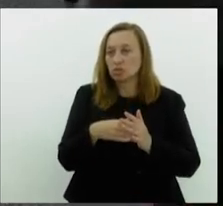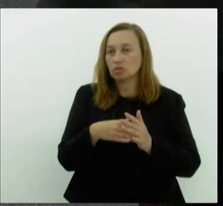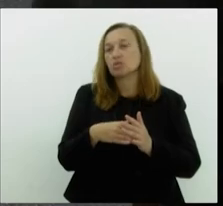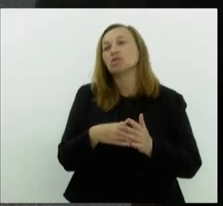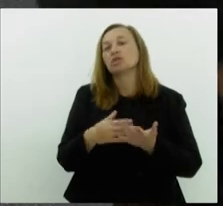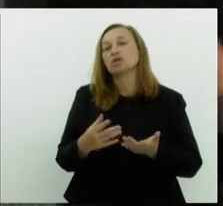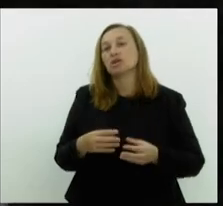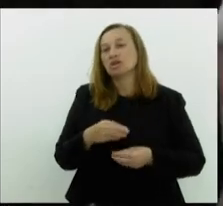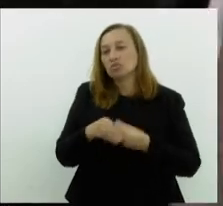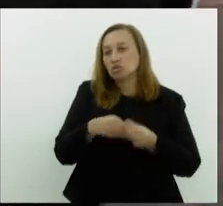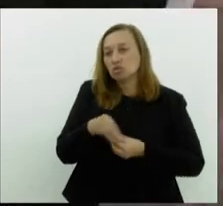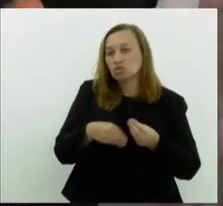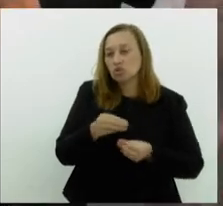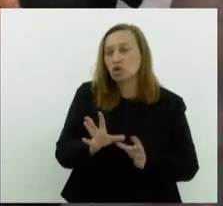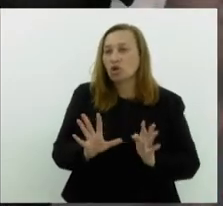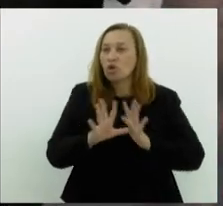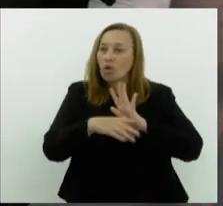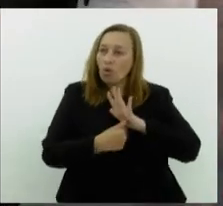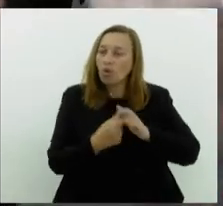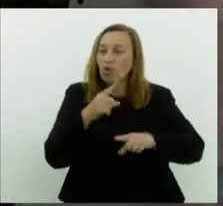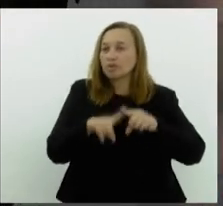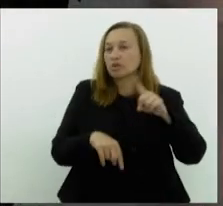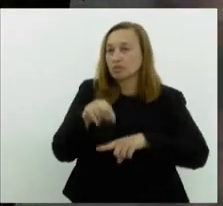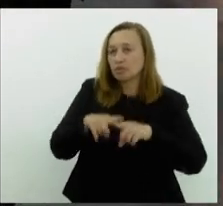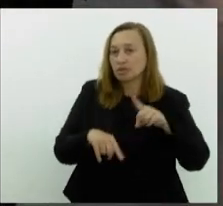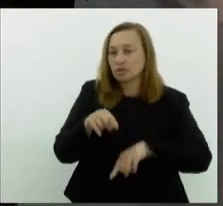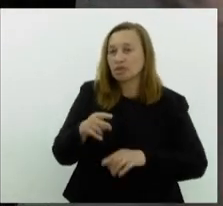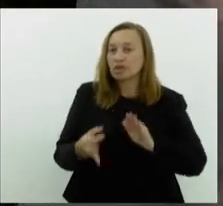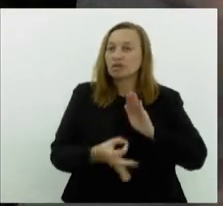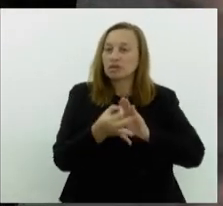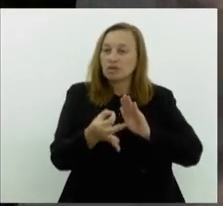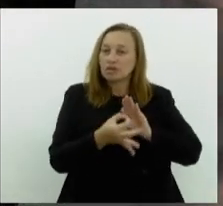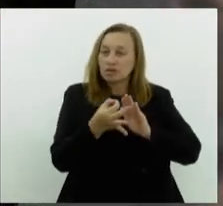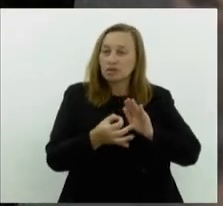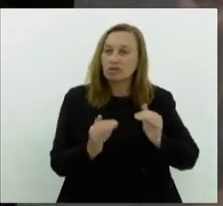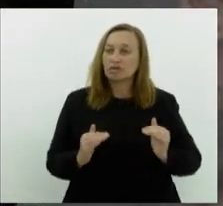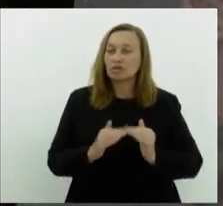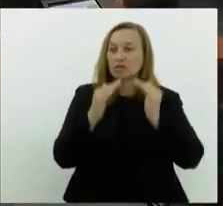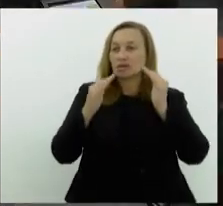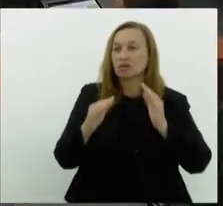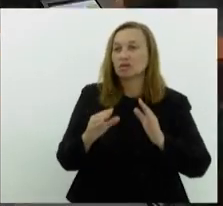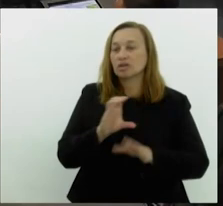de carga. Então, parecer favorável nos termos do parecer da CCJ.